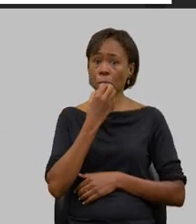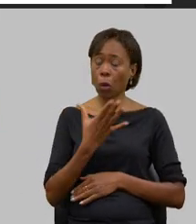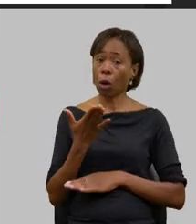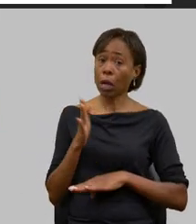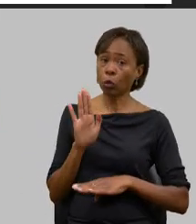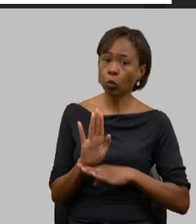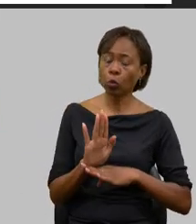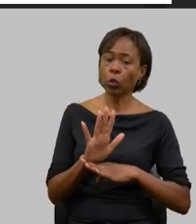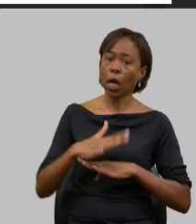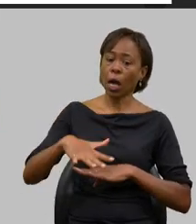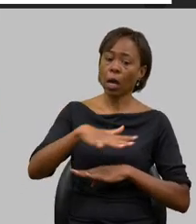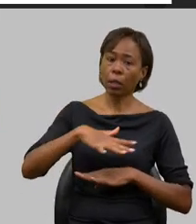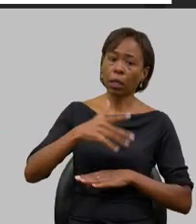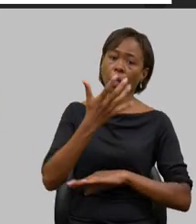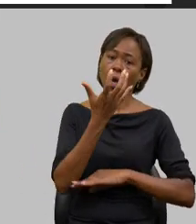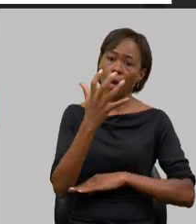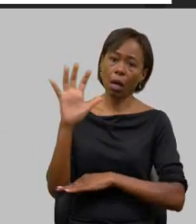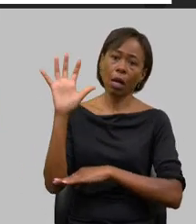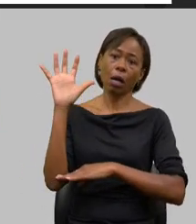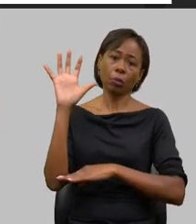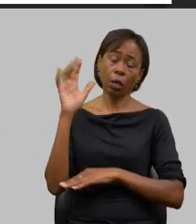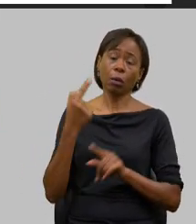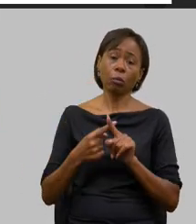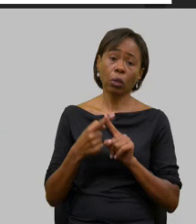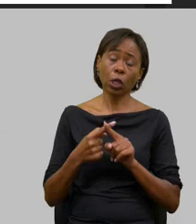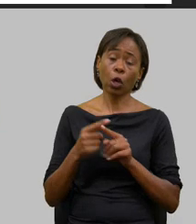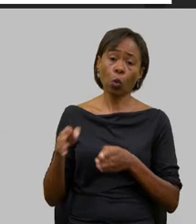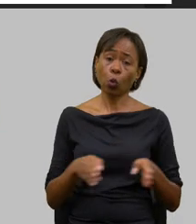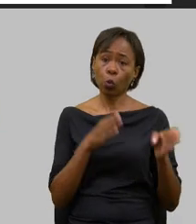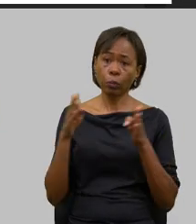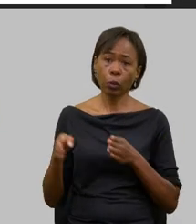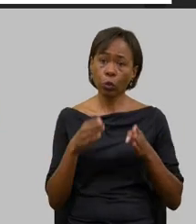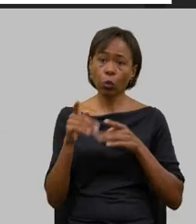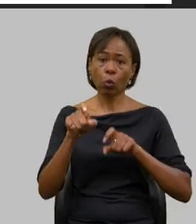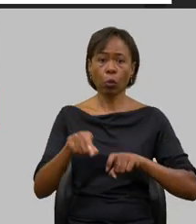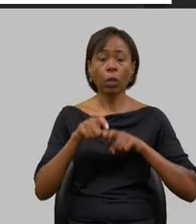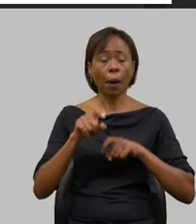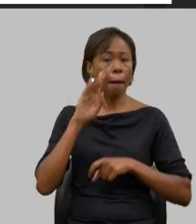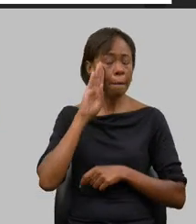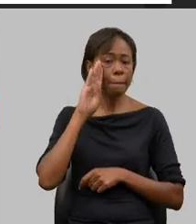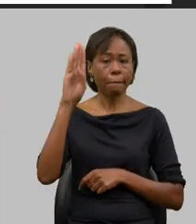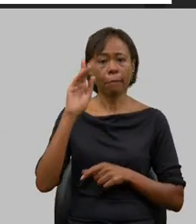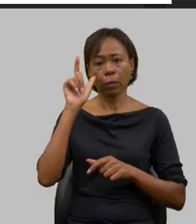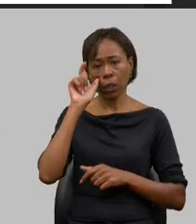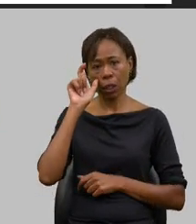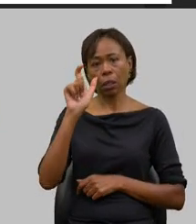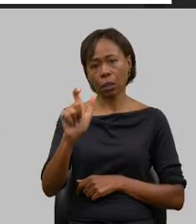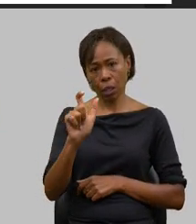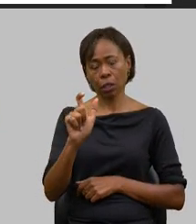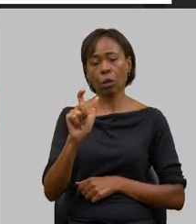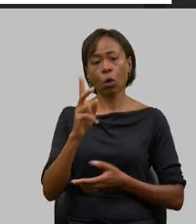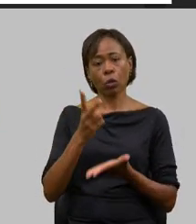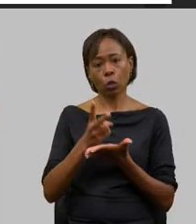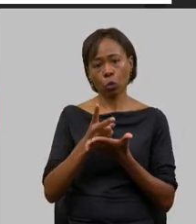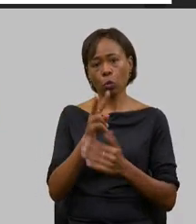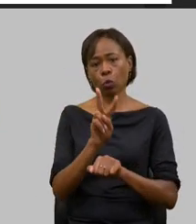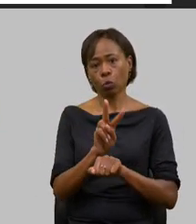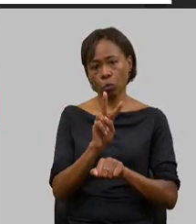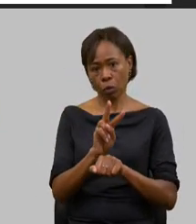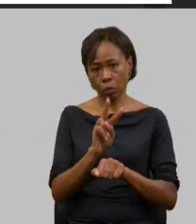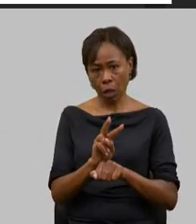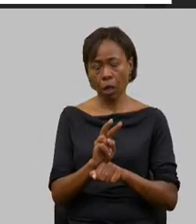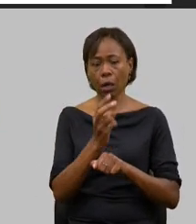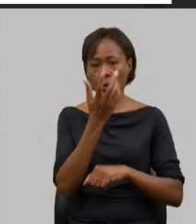ambiental que a gente vem sempre falando que o produtor rural é o principal interessado em manter a questão ambiental da sua propriedade